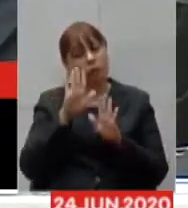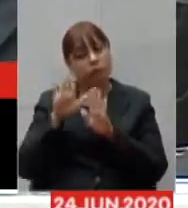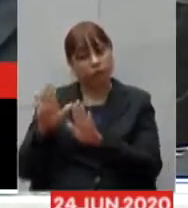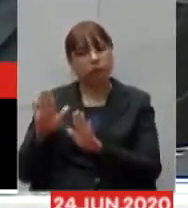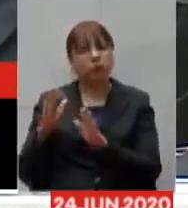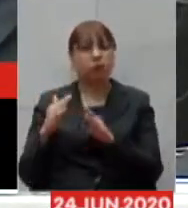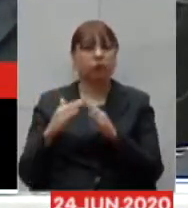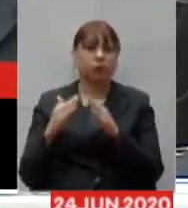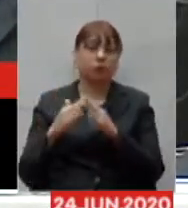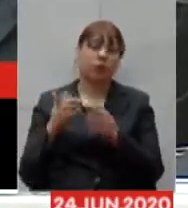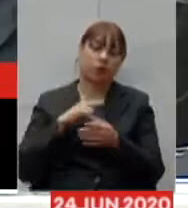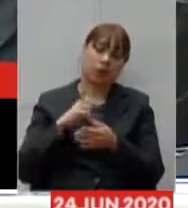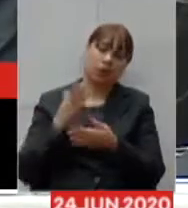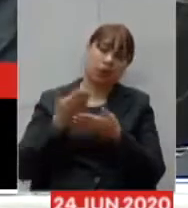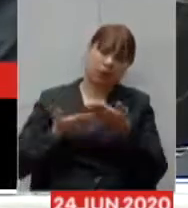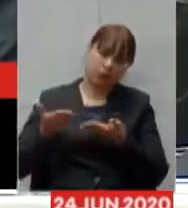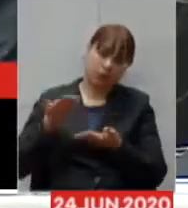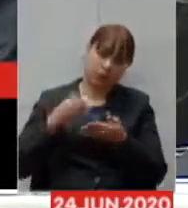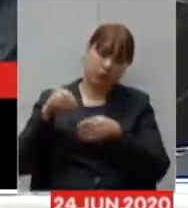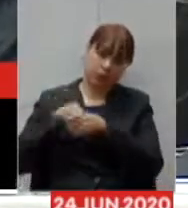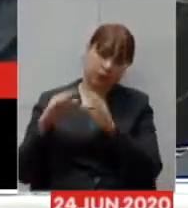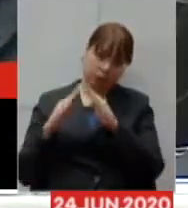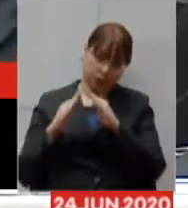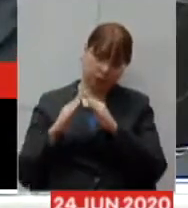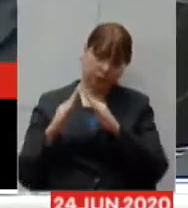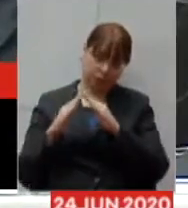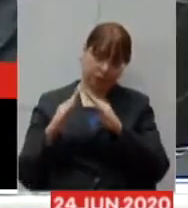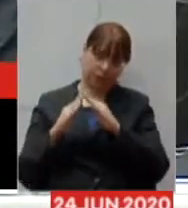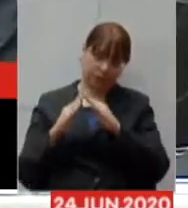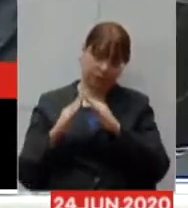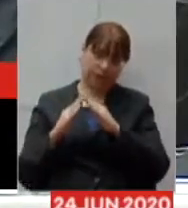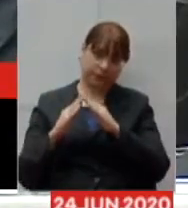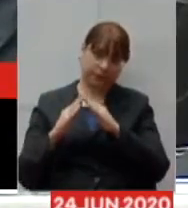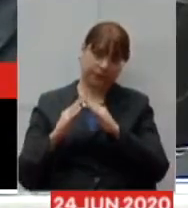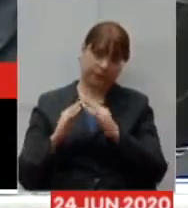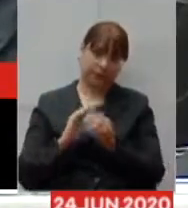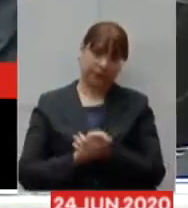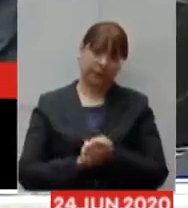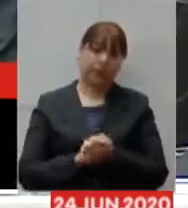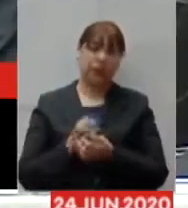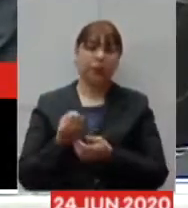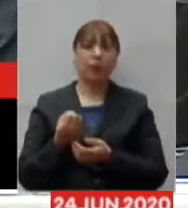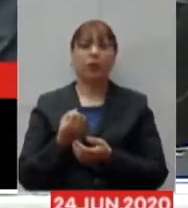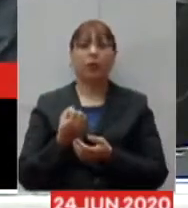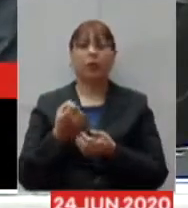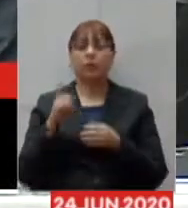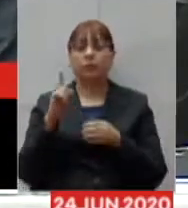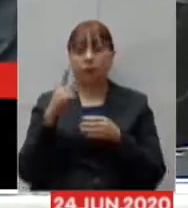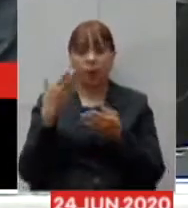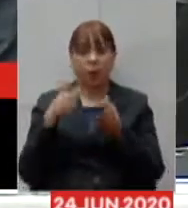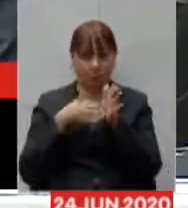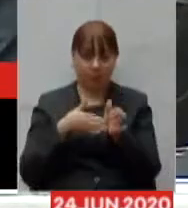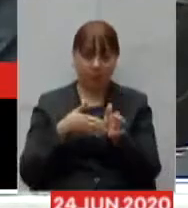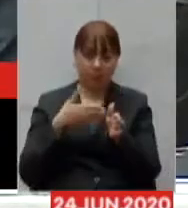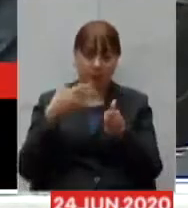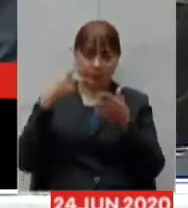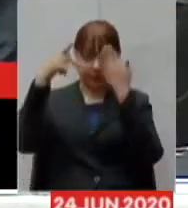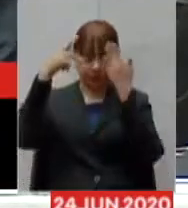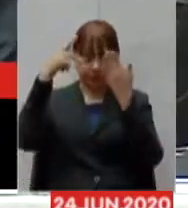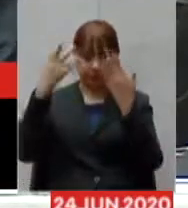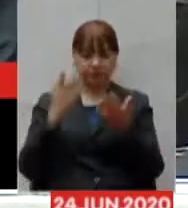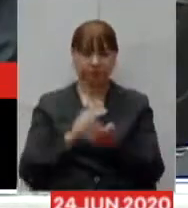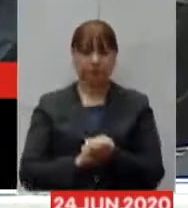acompanhamentos em casa em casas de acompanhamento do paciente psiquiátrico é muito importante assim